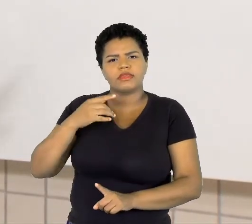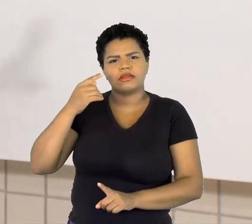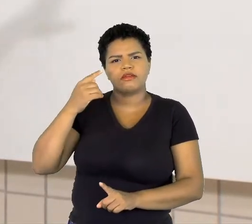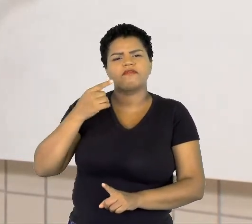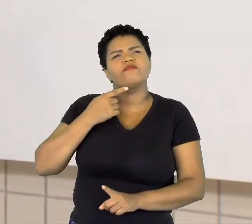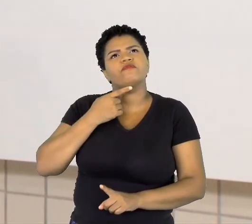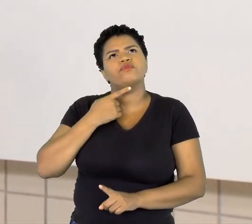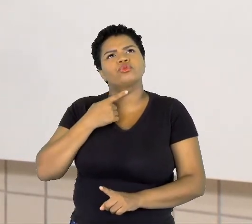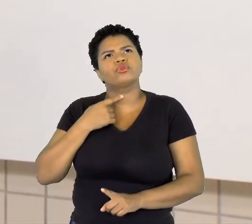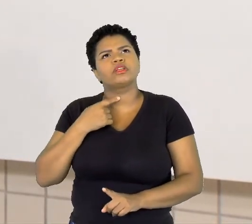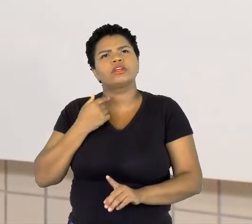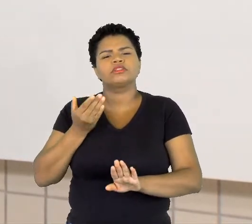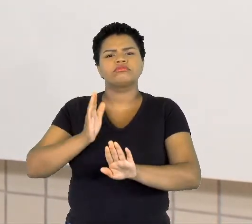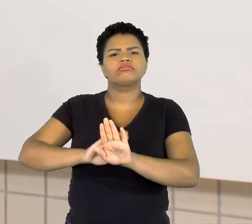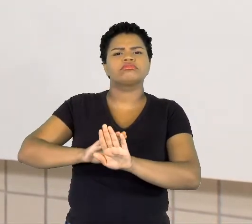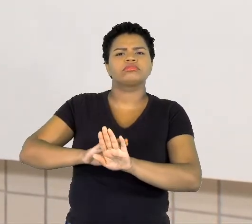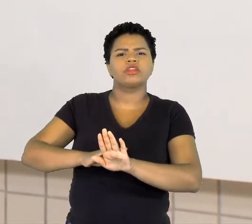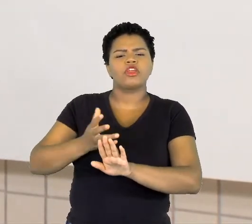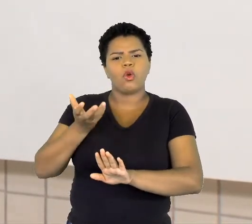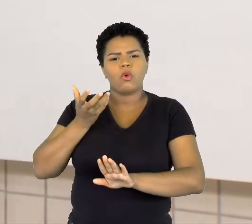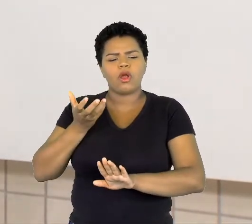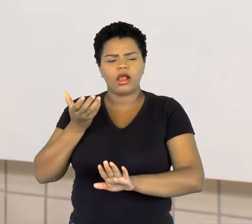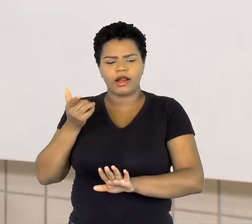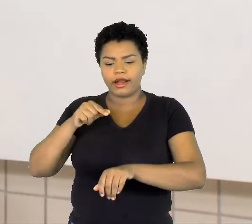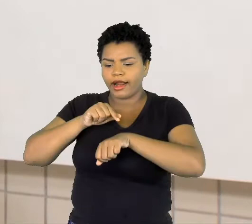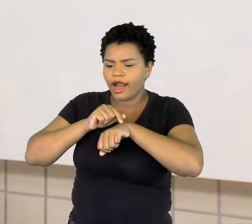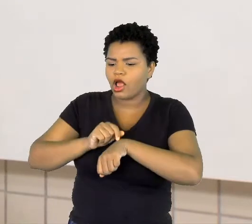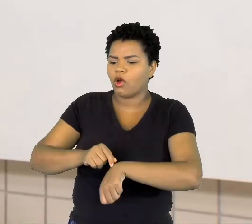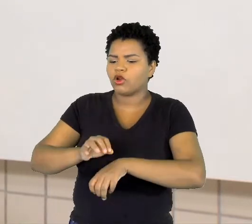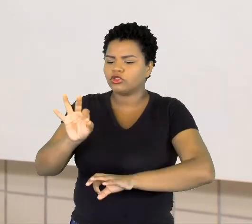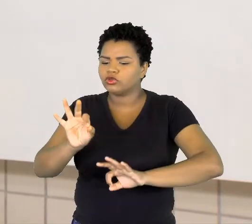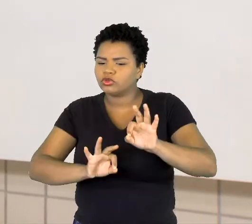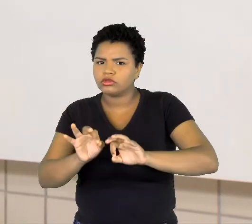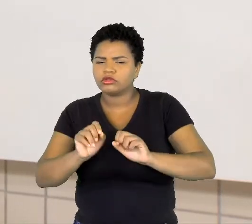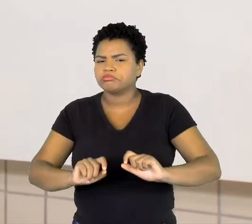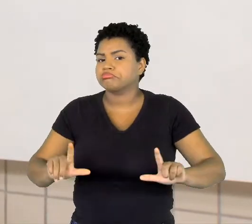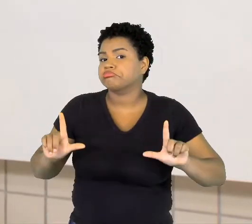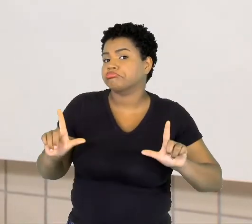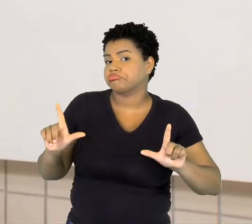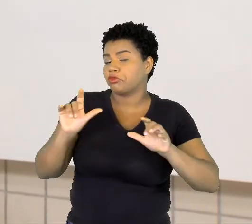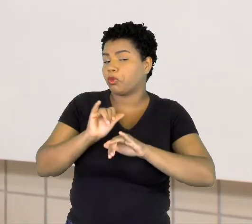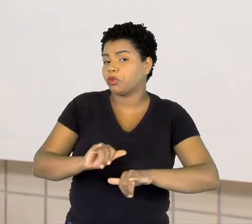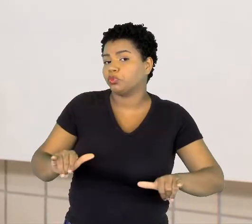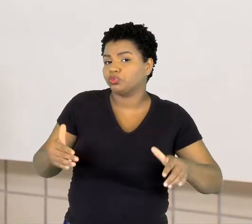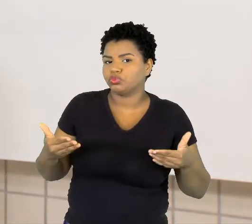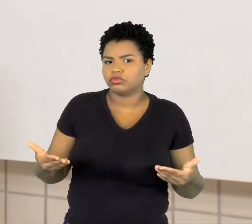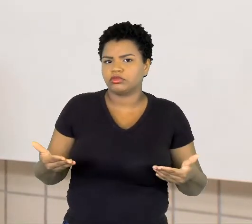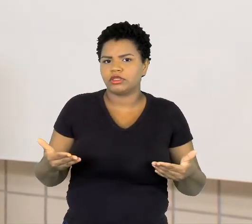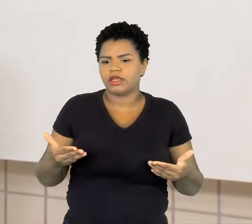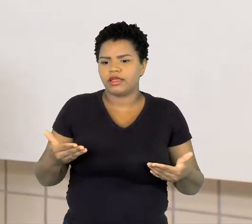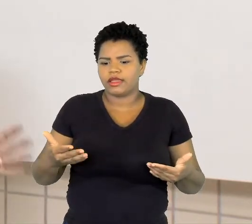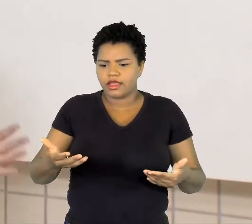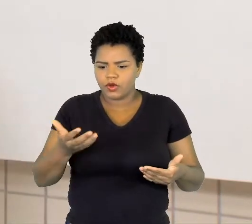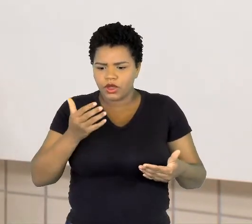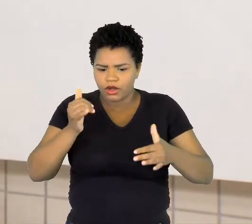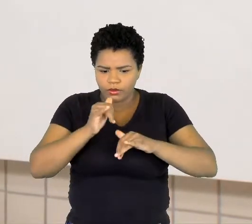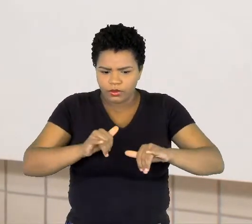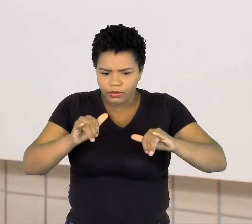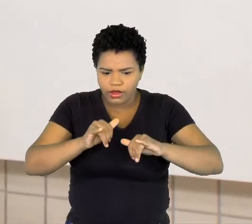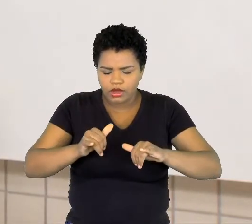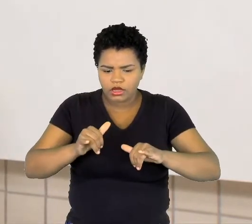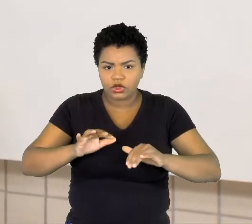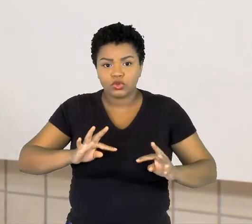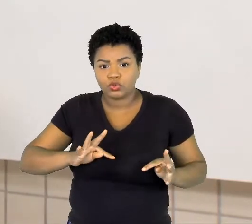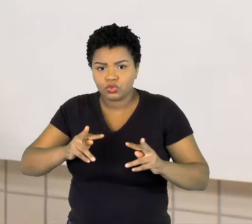publicitário, esta propaganda? Qual a minha intenção? Se eu vou fazer uma propaganda que eu preciso que todos mantenham a rua limpa,